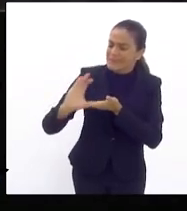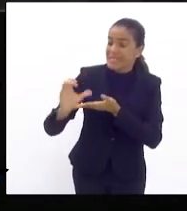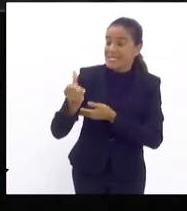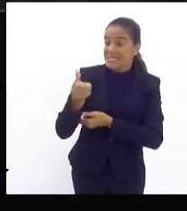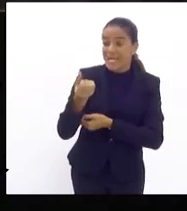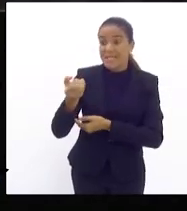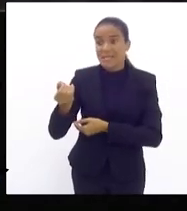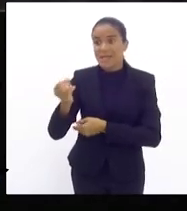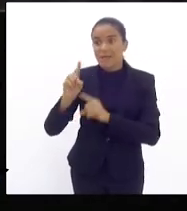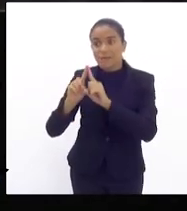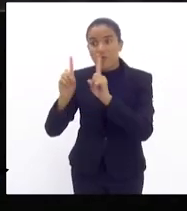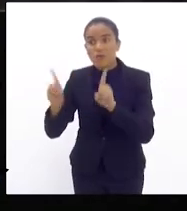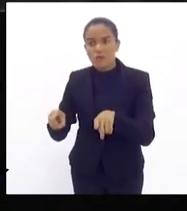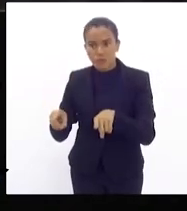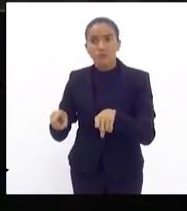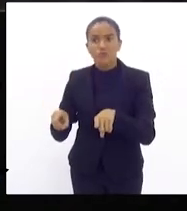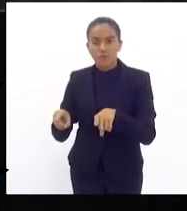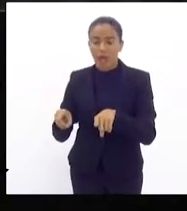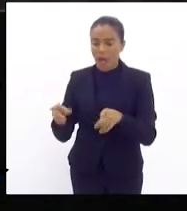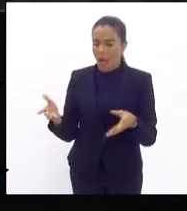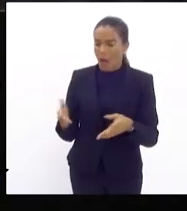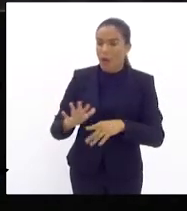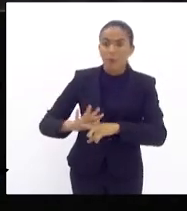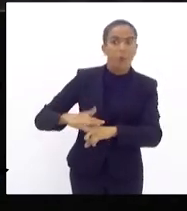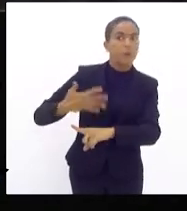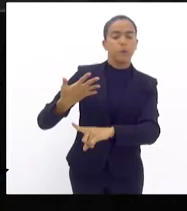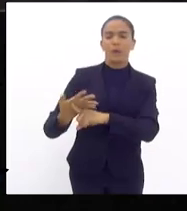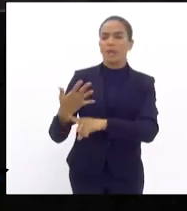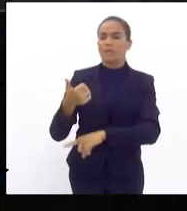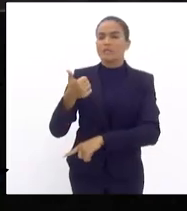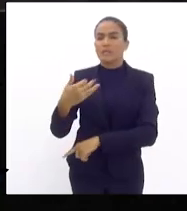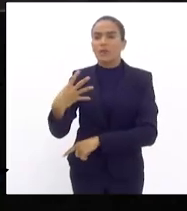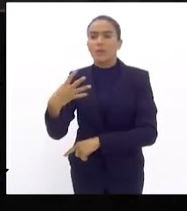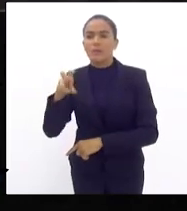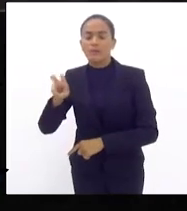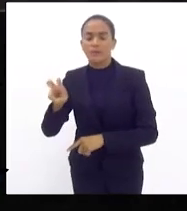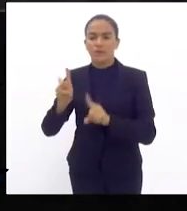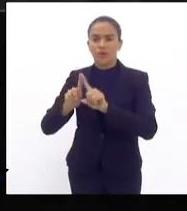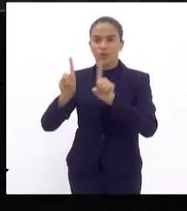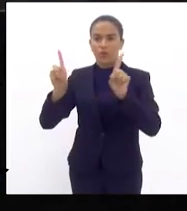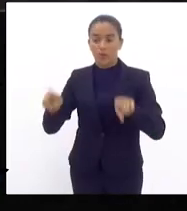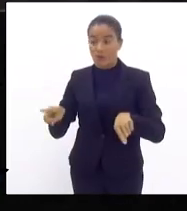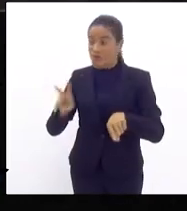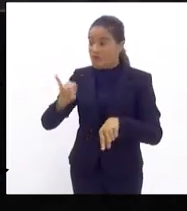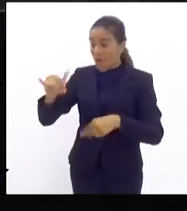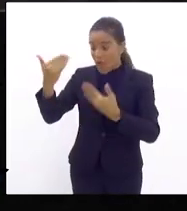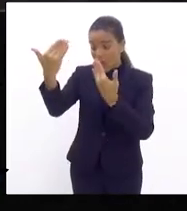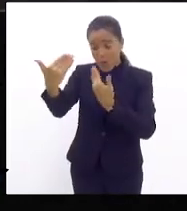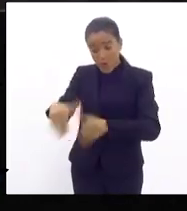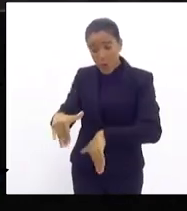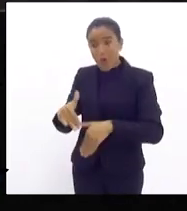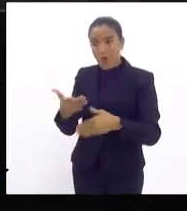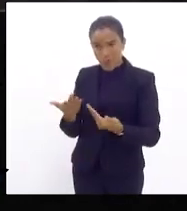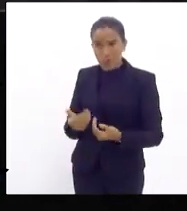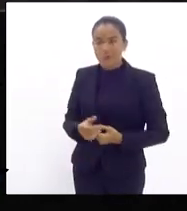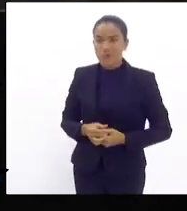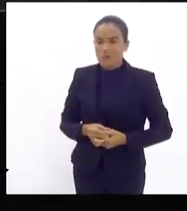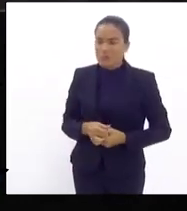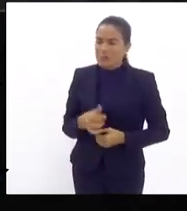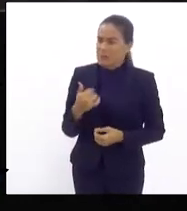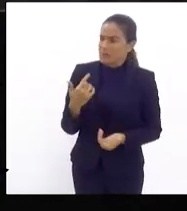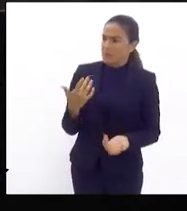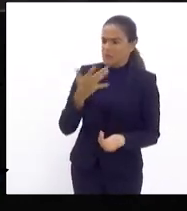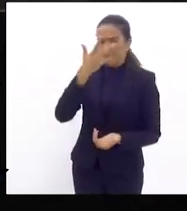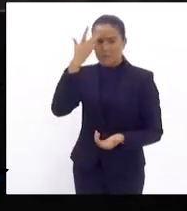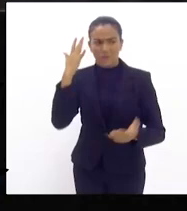funcionários deputado Sérgio Fernandes agora são 145 funcionários vai ter concurso público a GENERSA e as pessoas